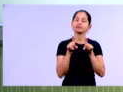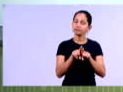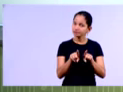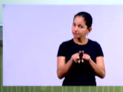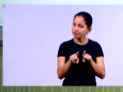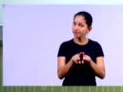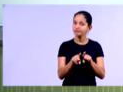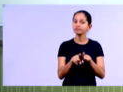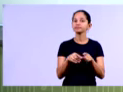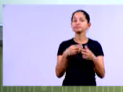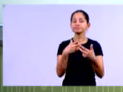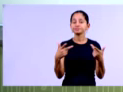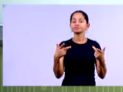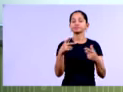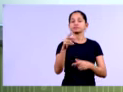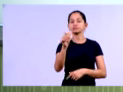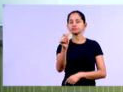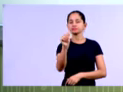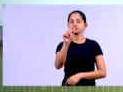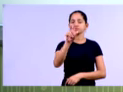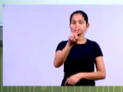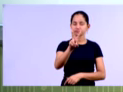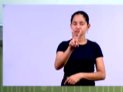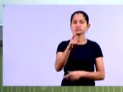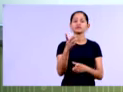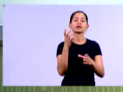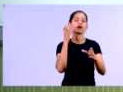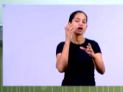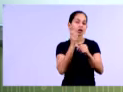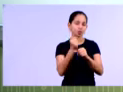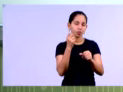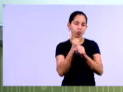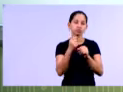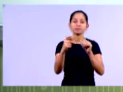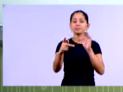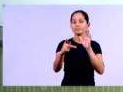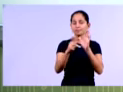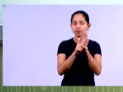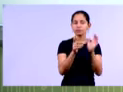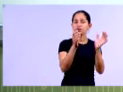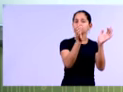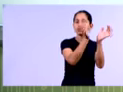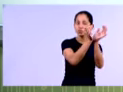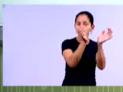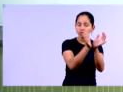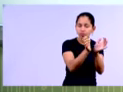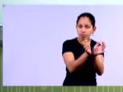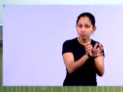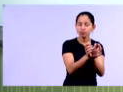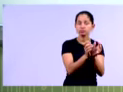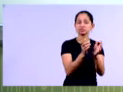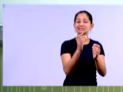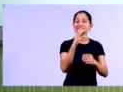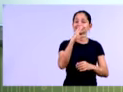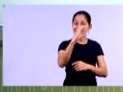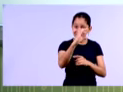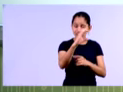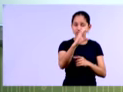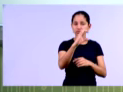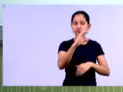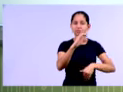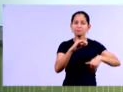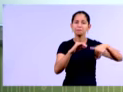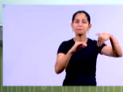de análise vertical das contas que pertencem ao subgrupo do ativo circulante, se forem